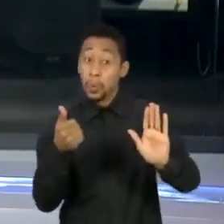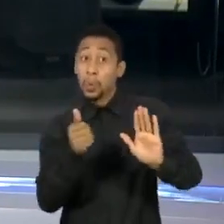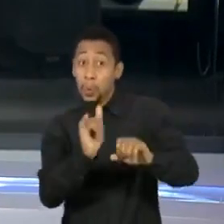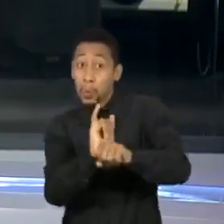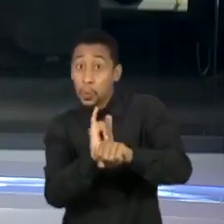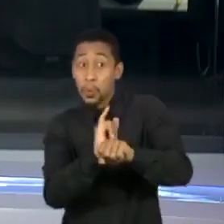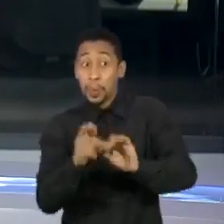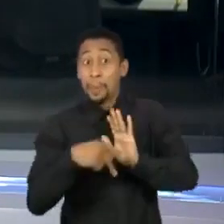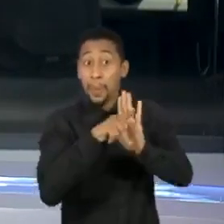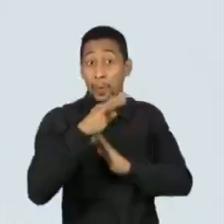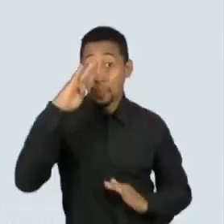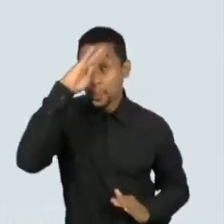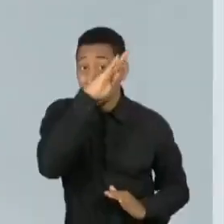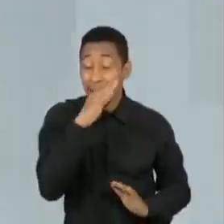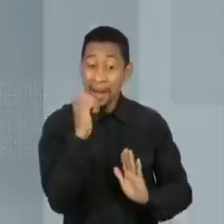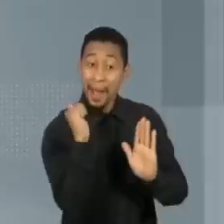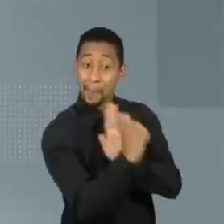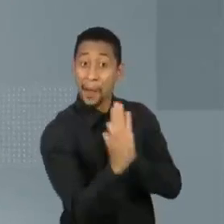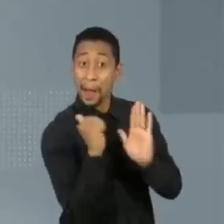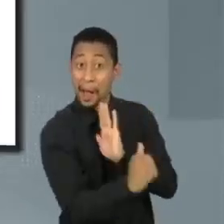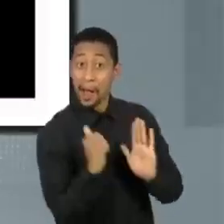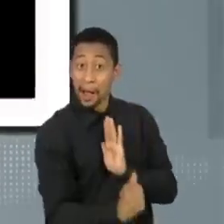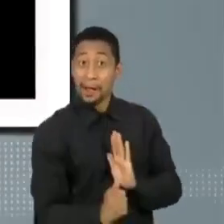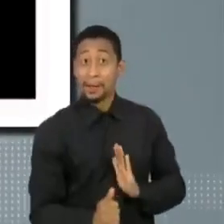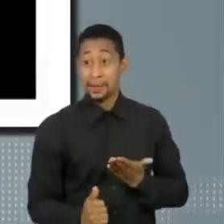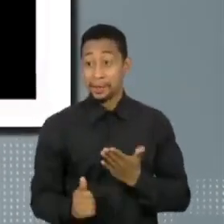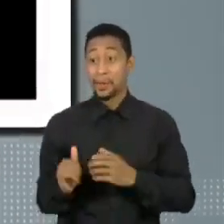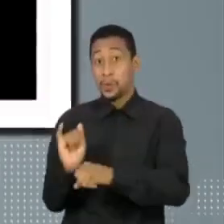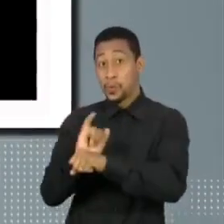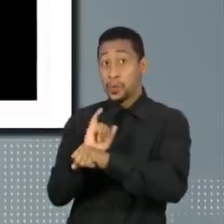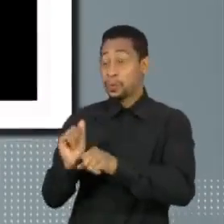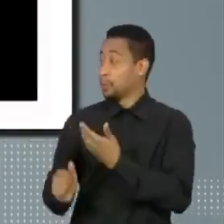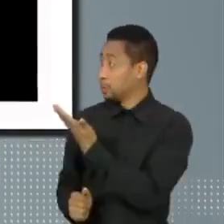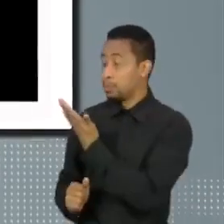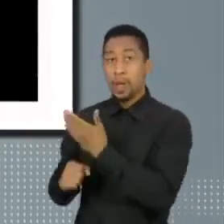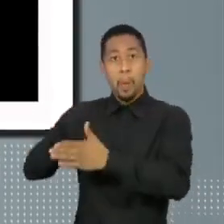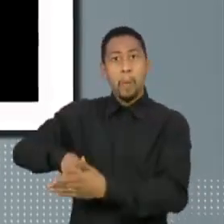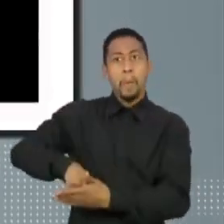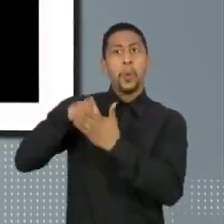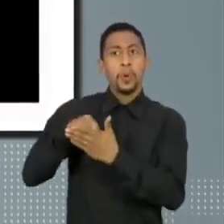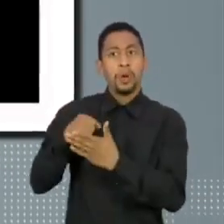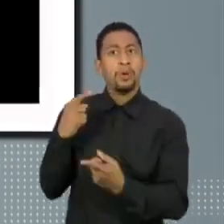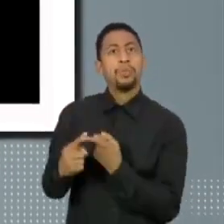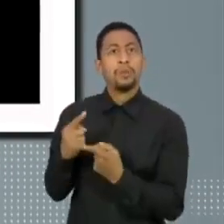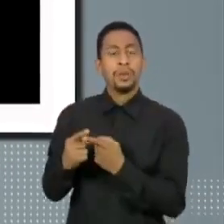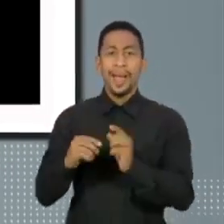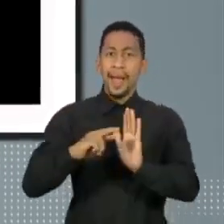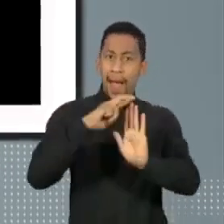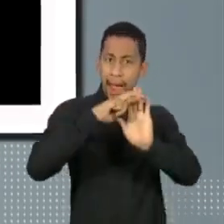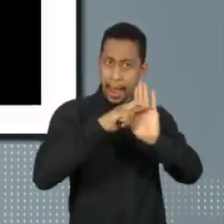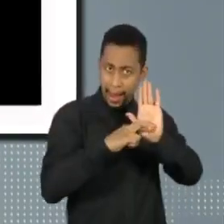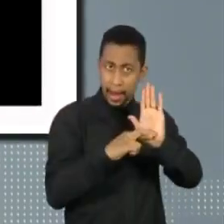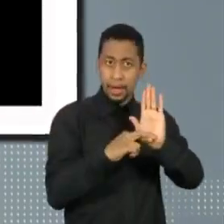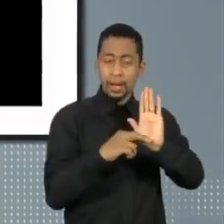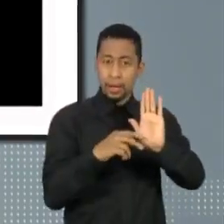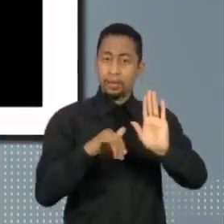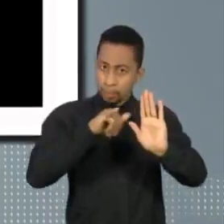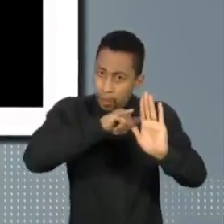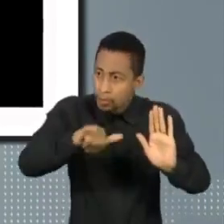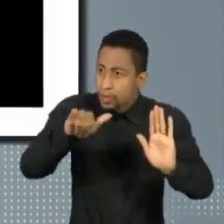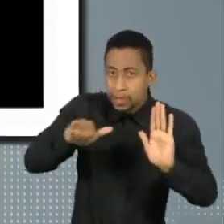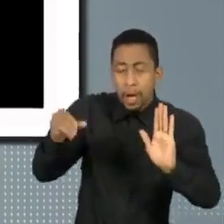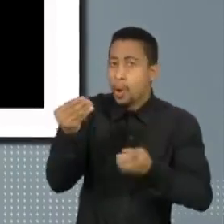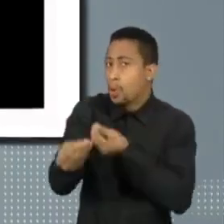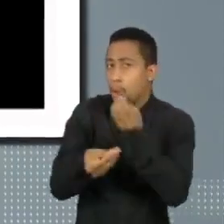presidente Jair Bolsonaro. De acordo com o YouTube, os vídeos foram bloqueados porque violam as regras de proibição de divulgação de